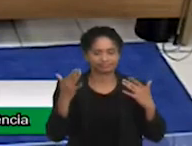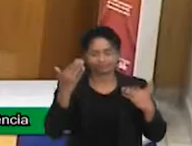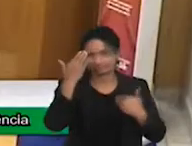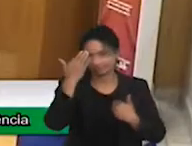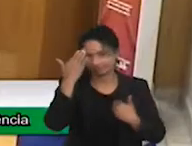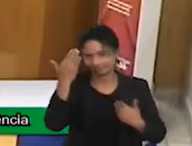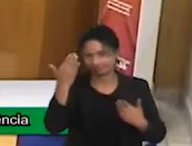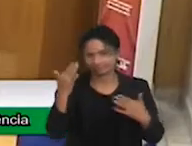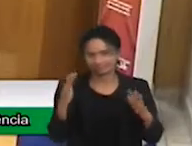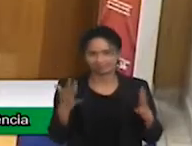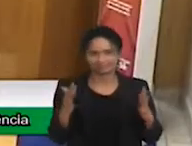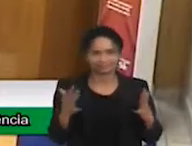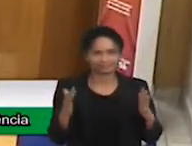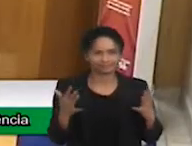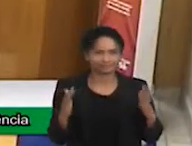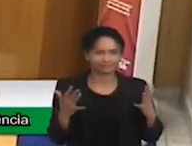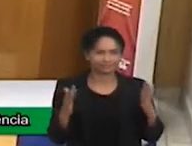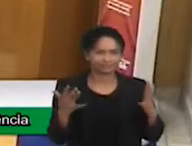Aplausos.